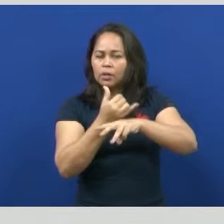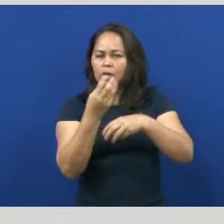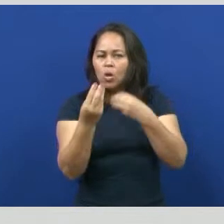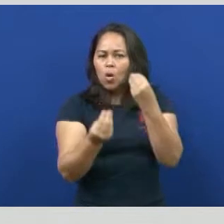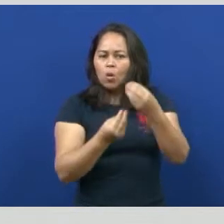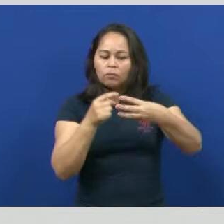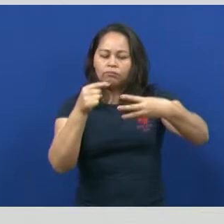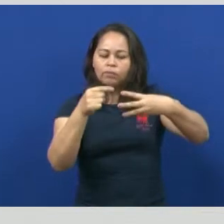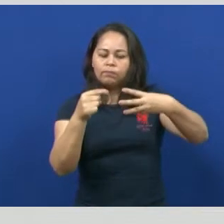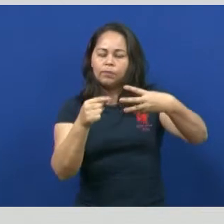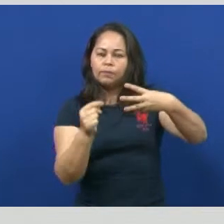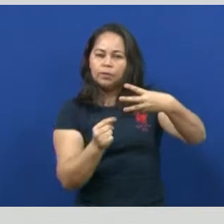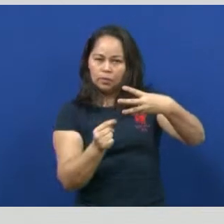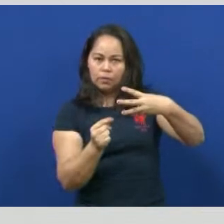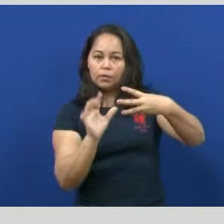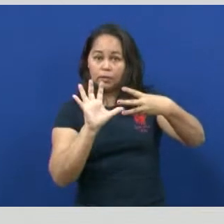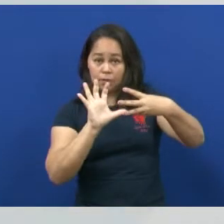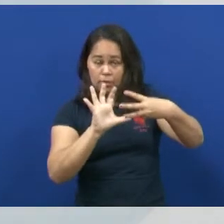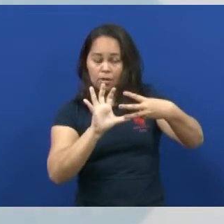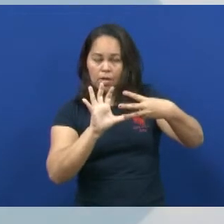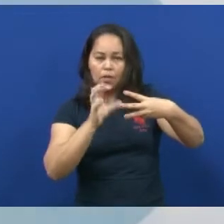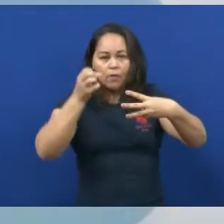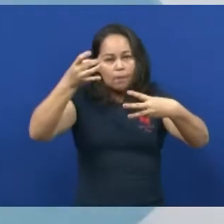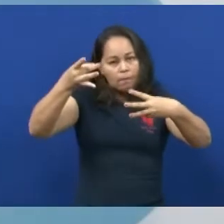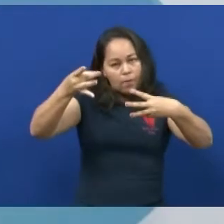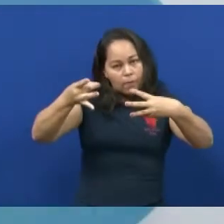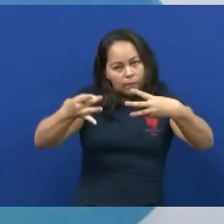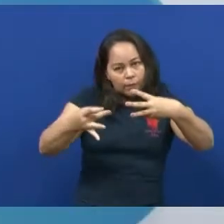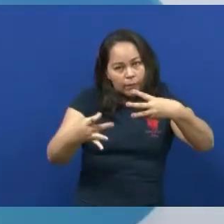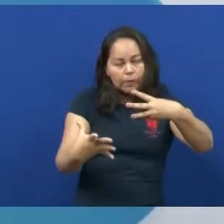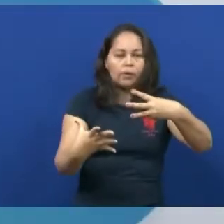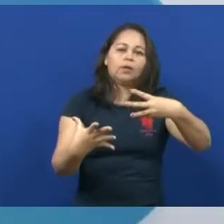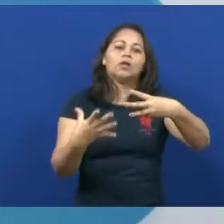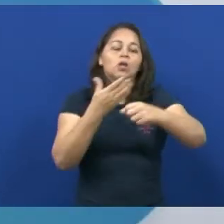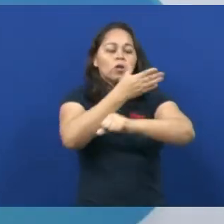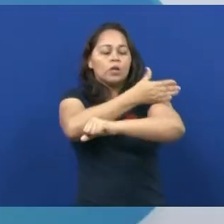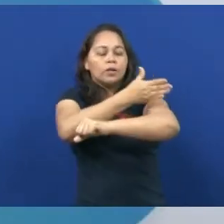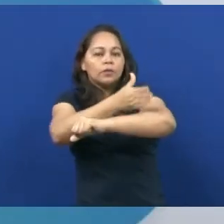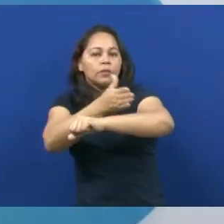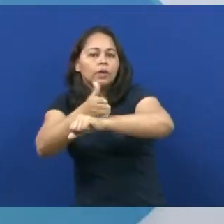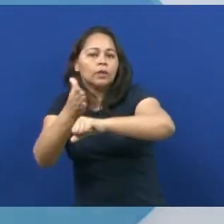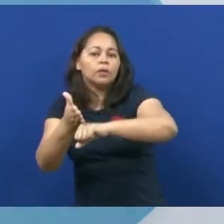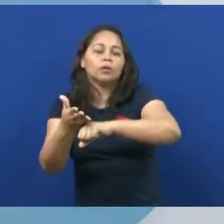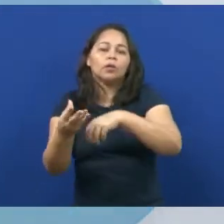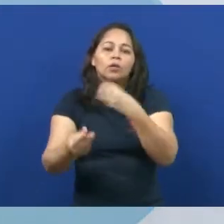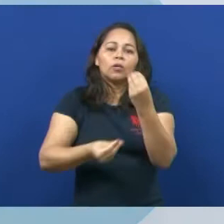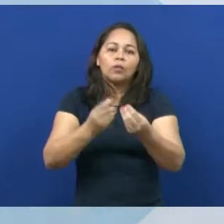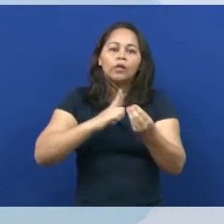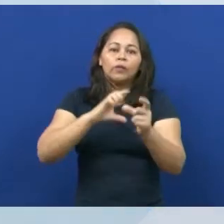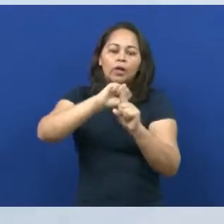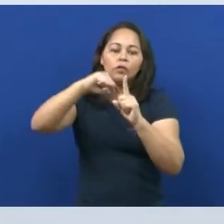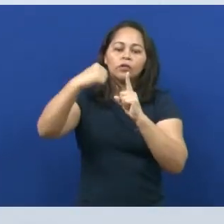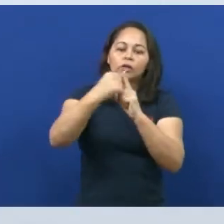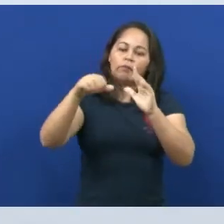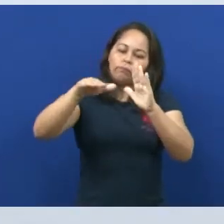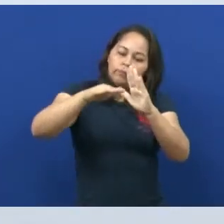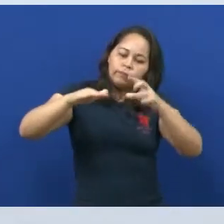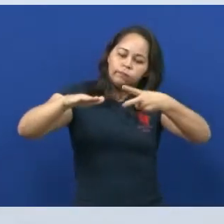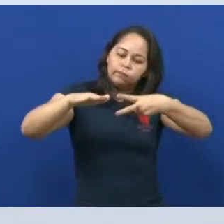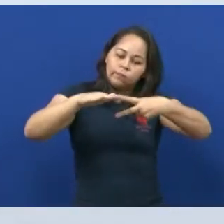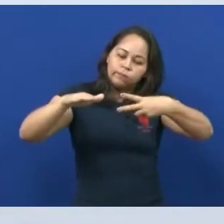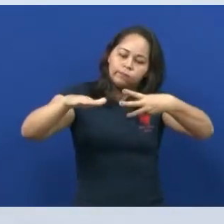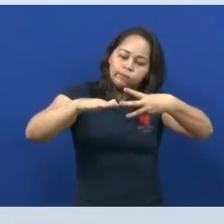dividida aí com relação a esses períodos, onde modificações sociais, elas foram acontecendo,